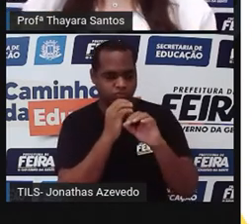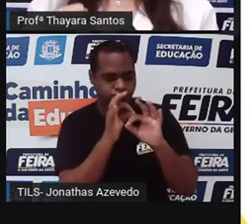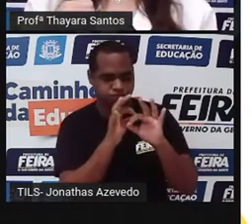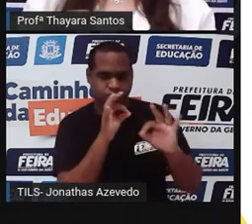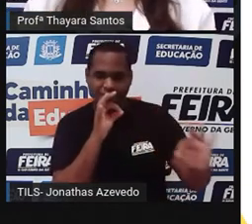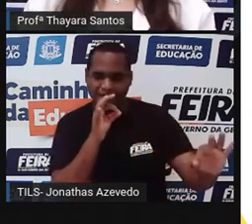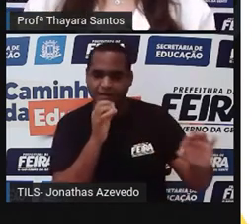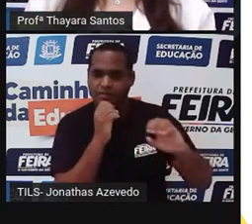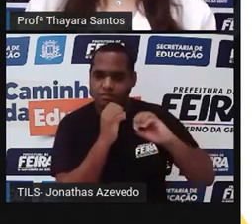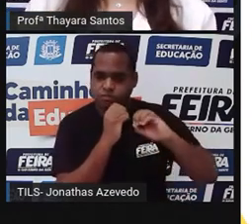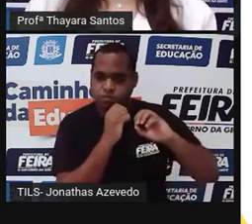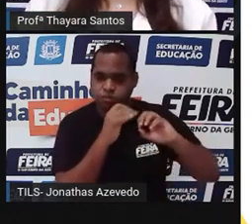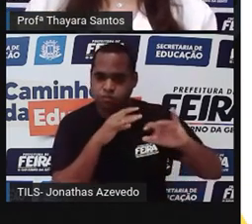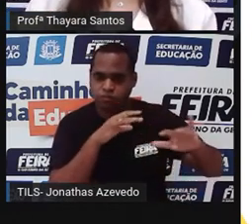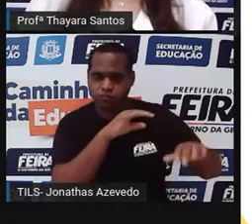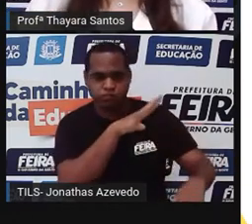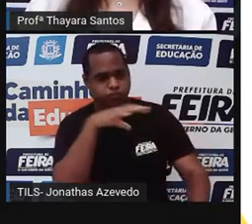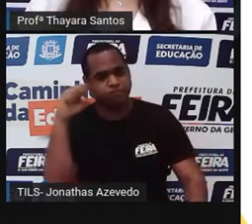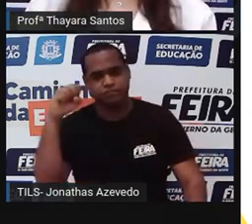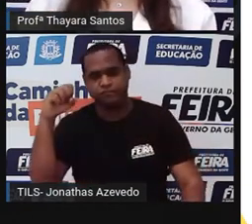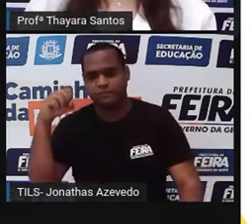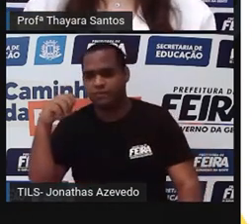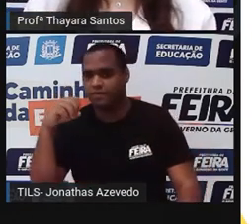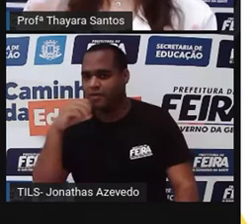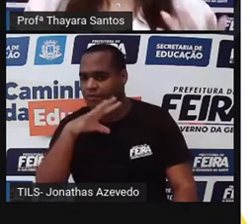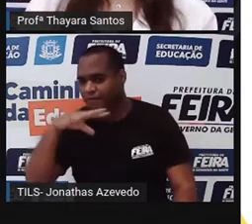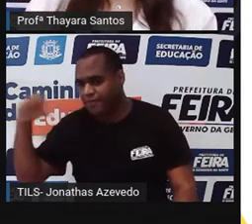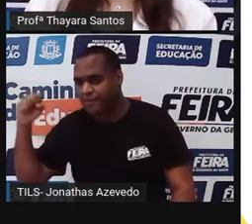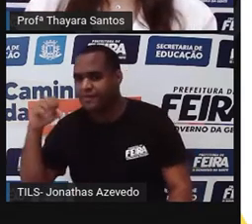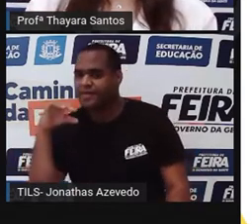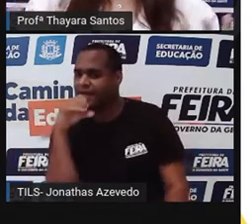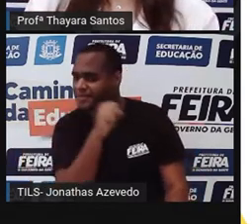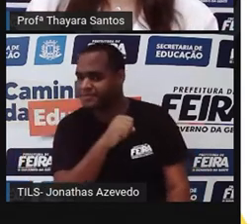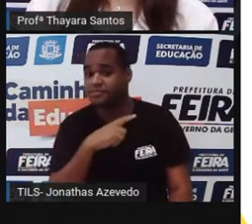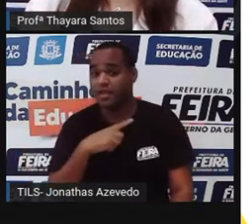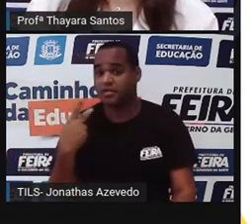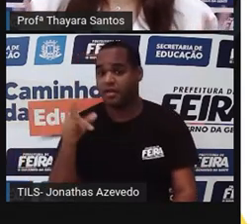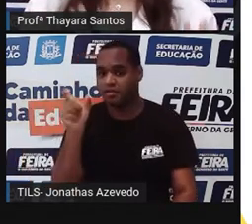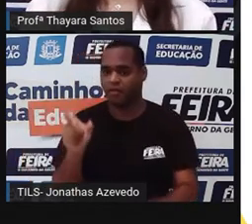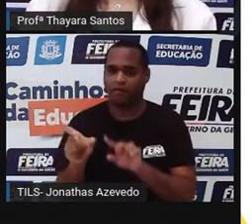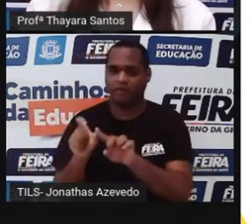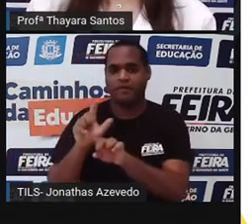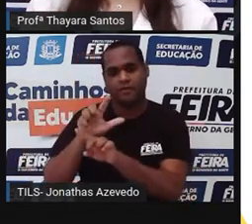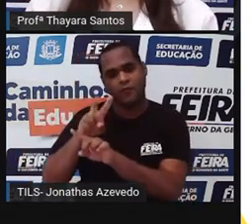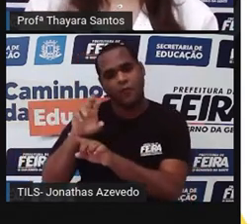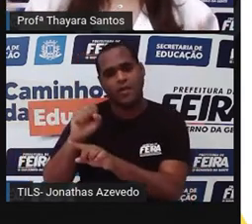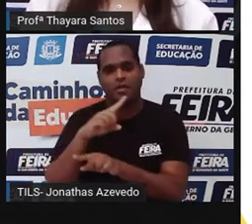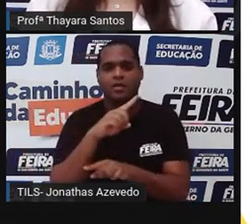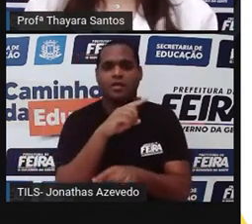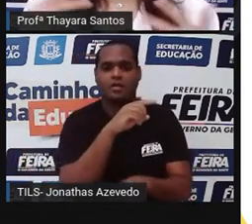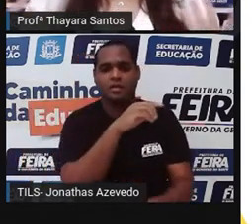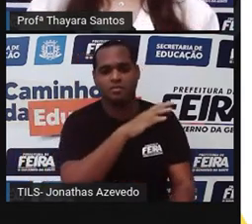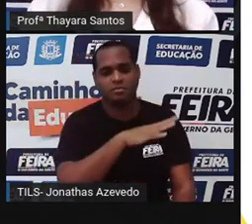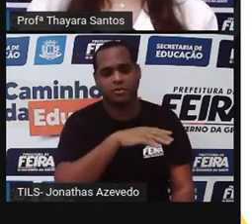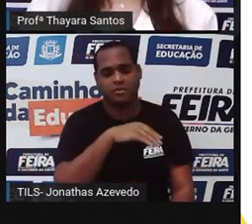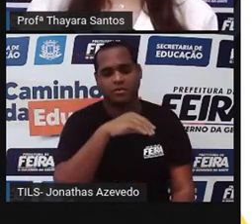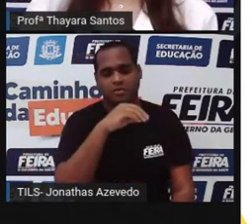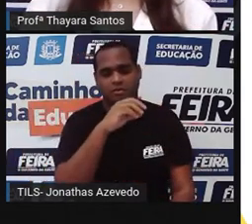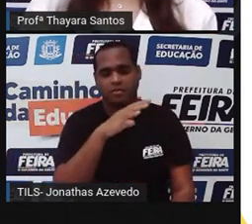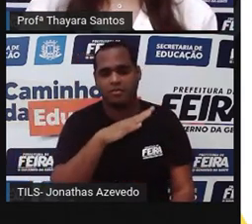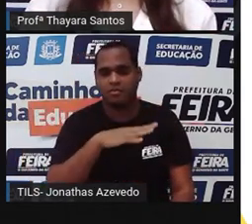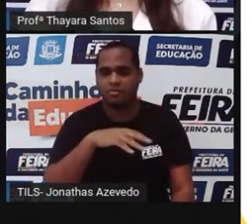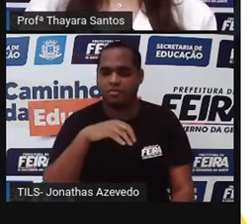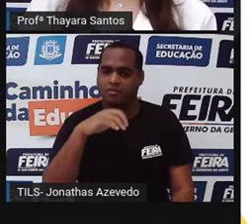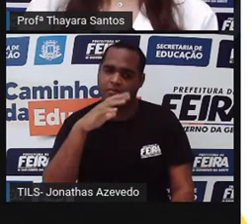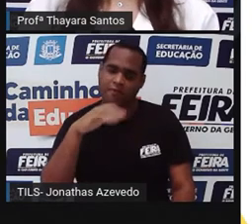que essa pressão faz com que ela se locomova de forma mais rápida. Então, isso é a característica da lula. O povo não tem esse sifão com esse sistema